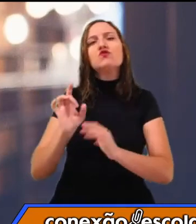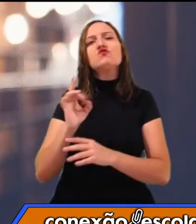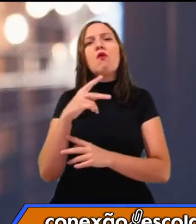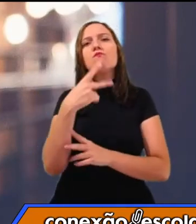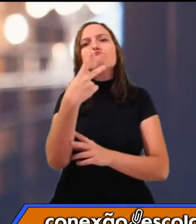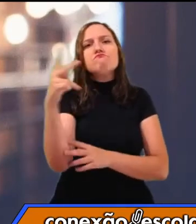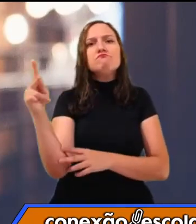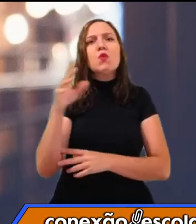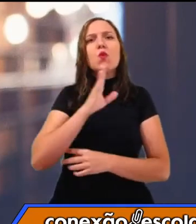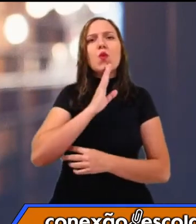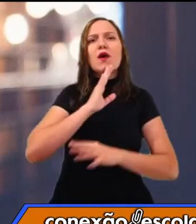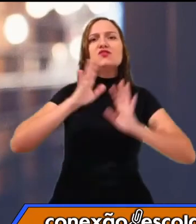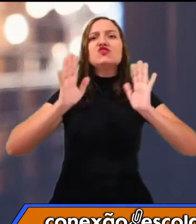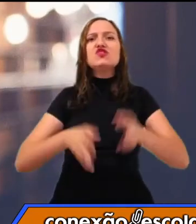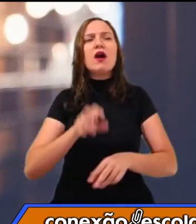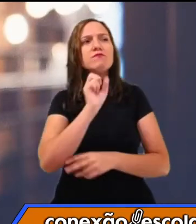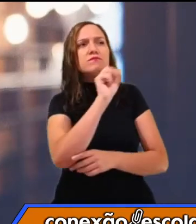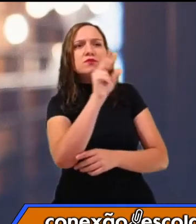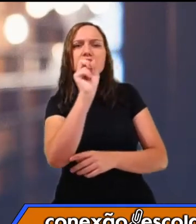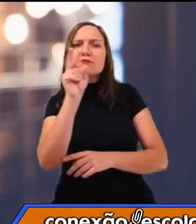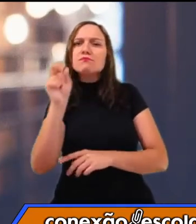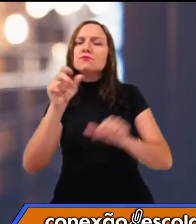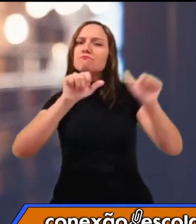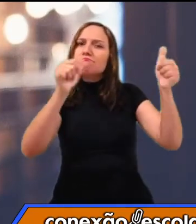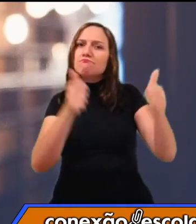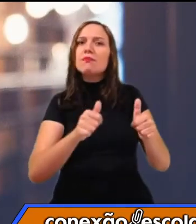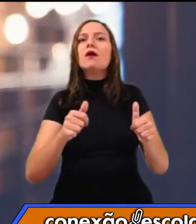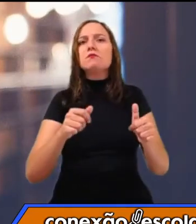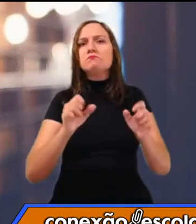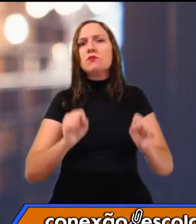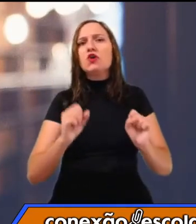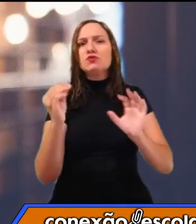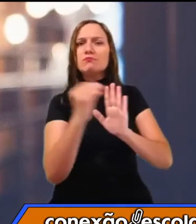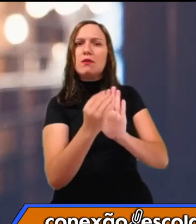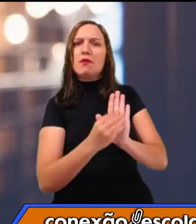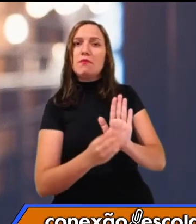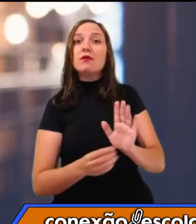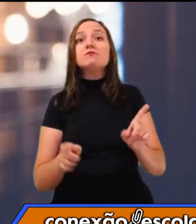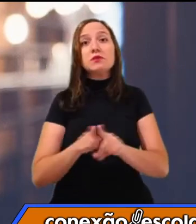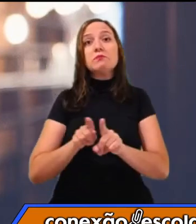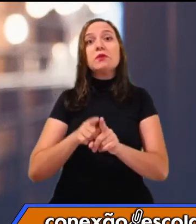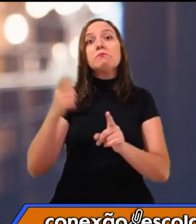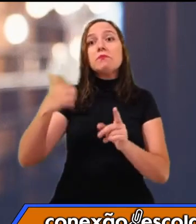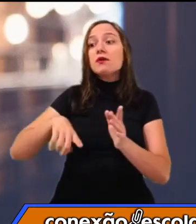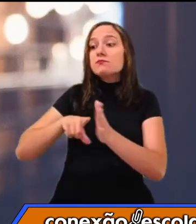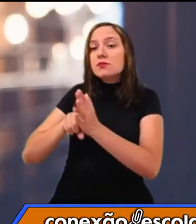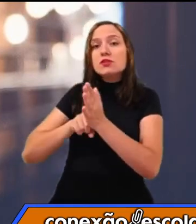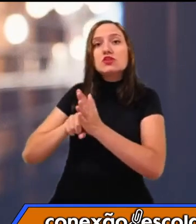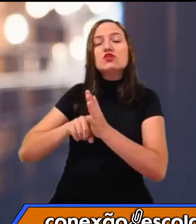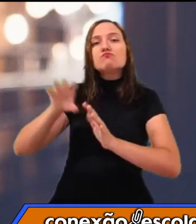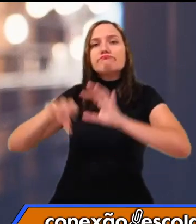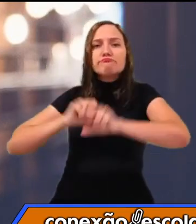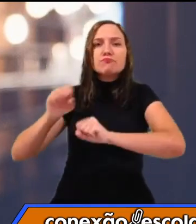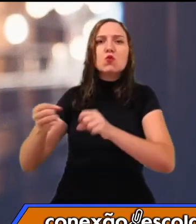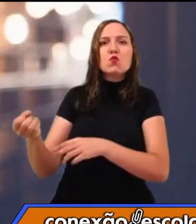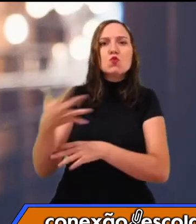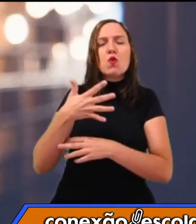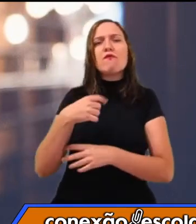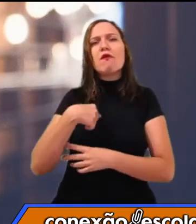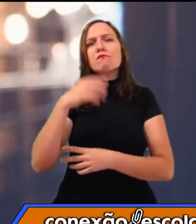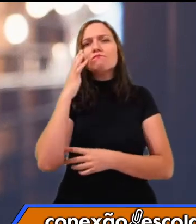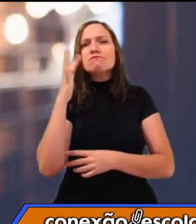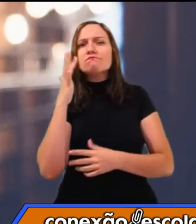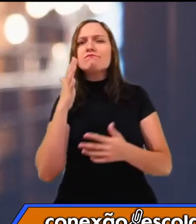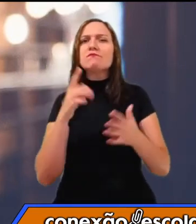conhece, né? E depois você pode também pesquisar. Então, você vai identificar quem são os homenageados por eles,